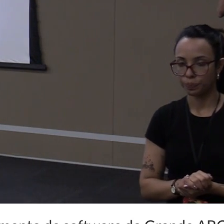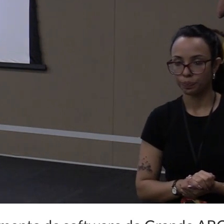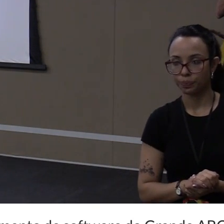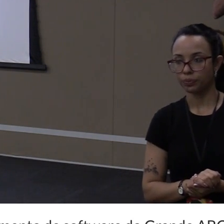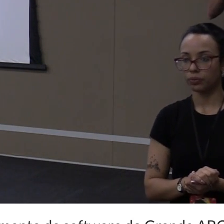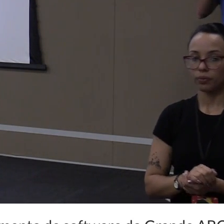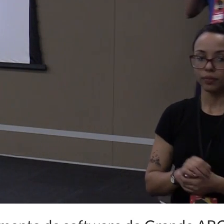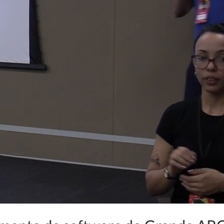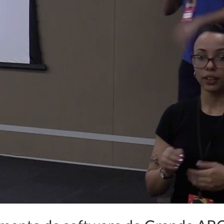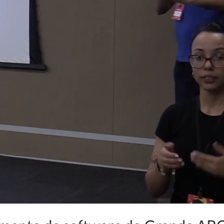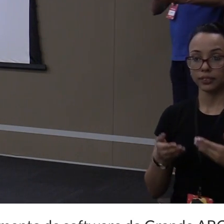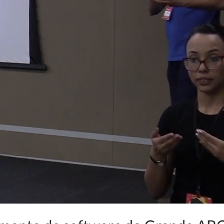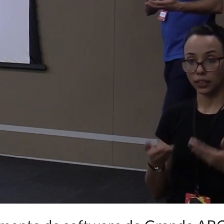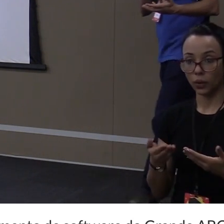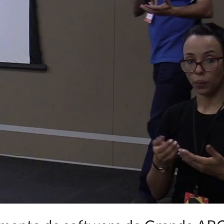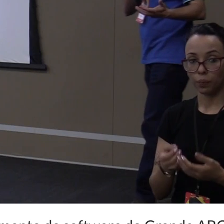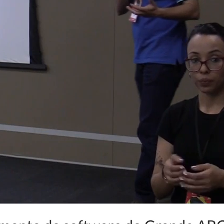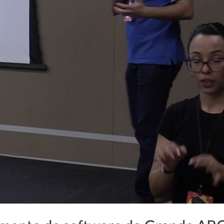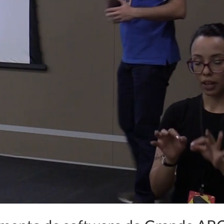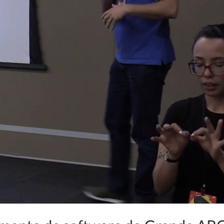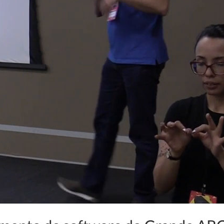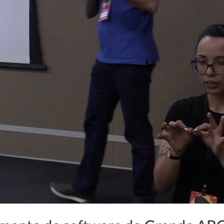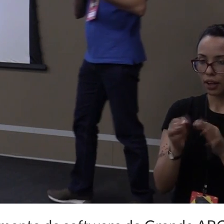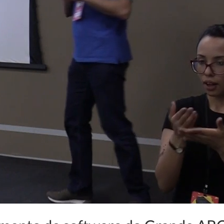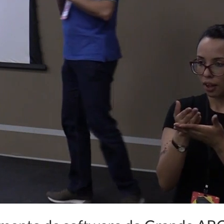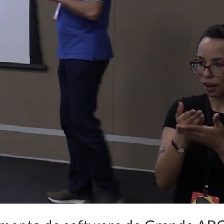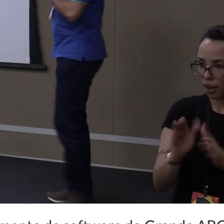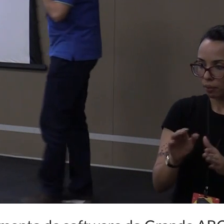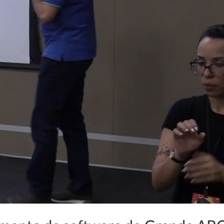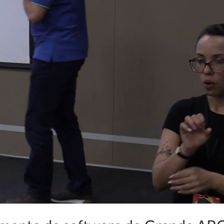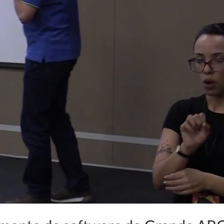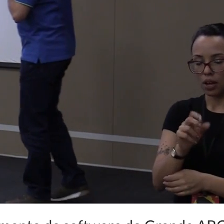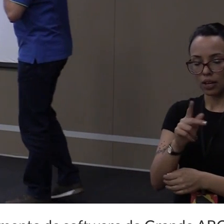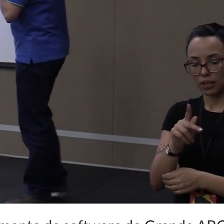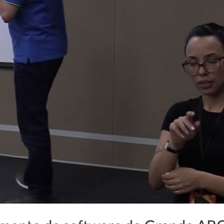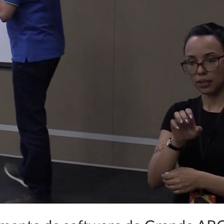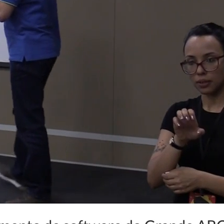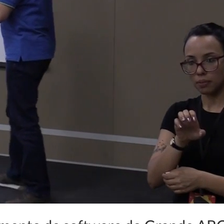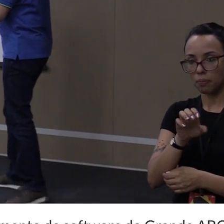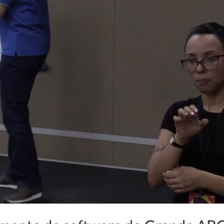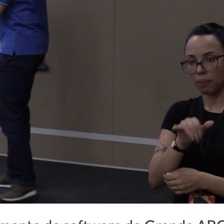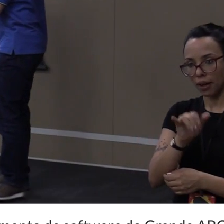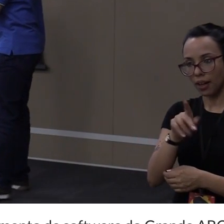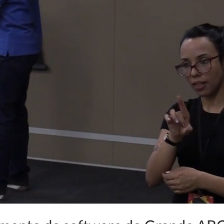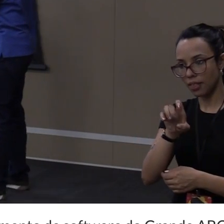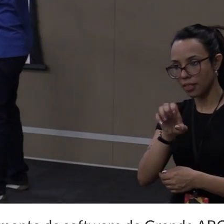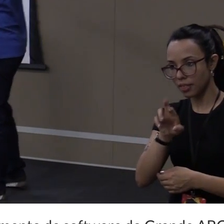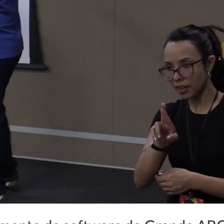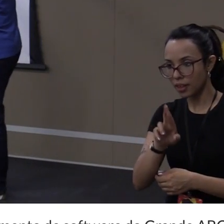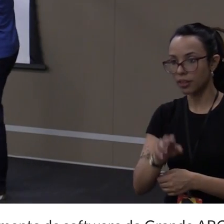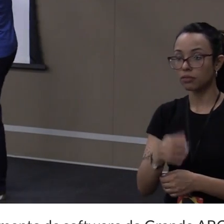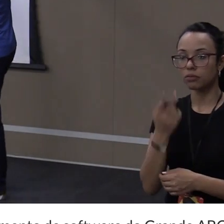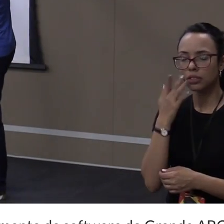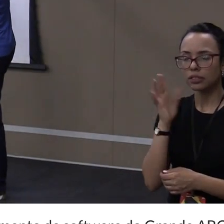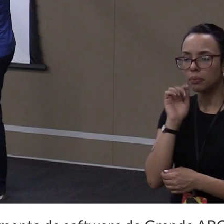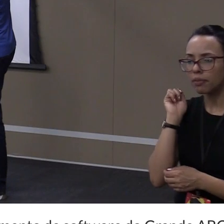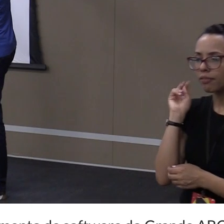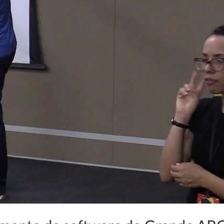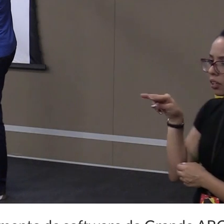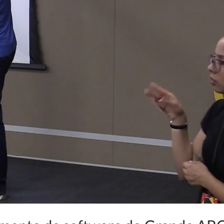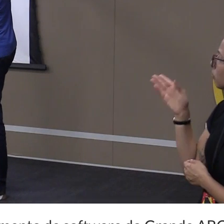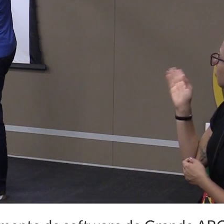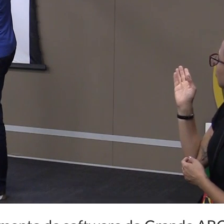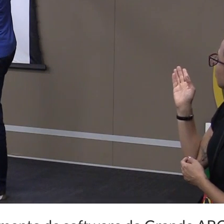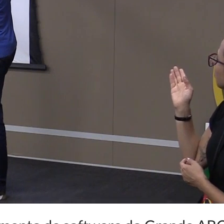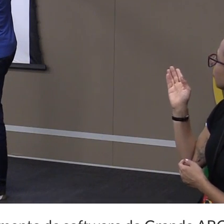Então, aí você terminou esse spider. Roda o spider. A gente vai ver aqui. Não sei se dá para enxergar bem. Nessas primeiras páginas,